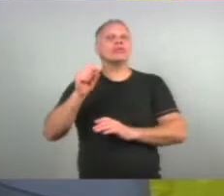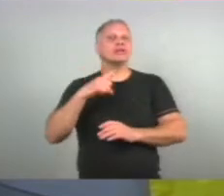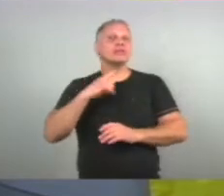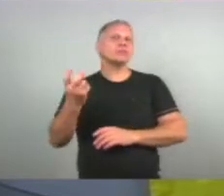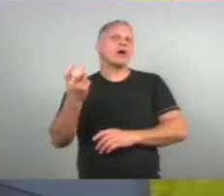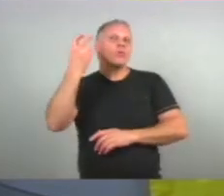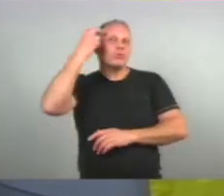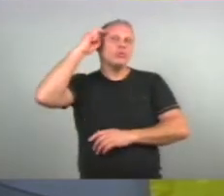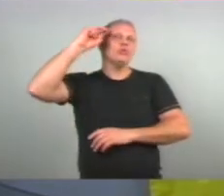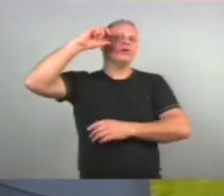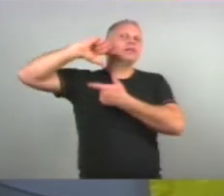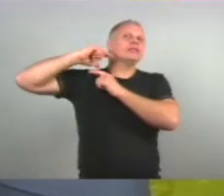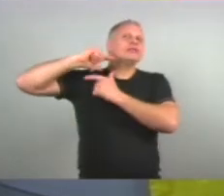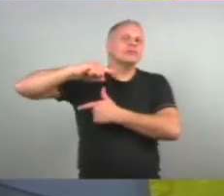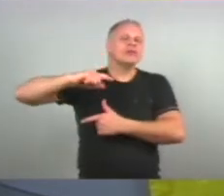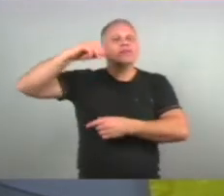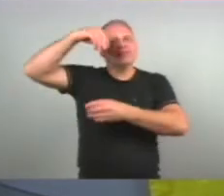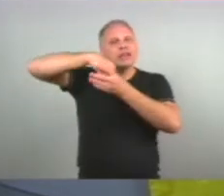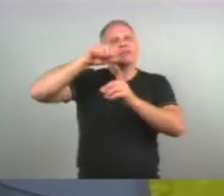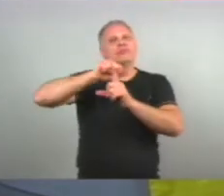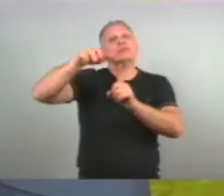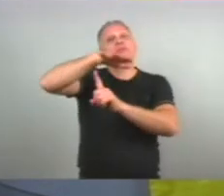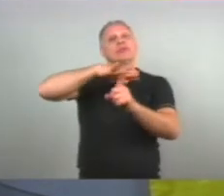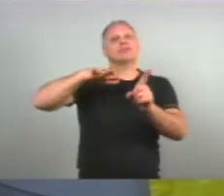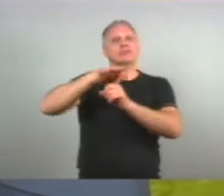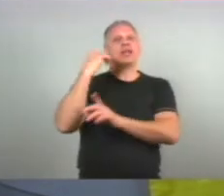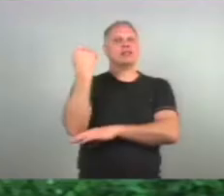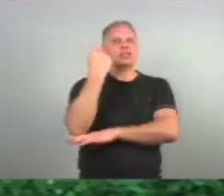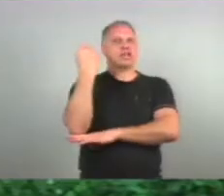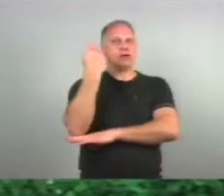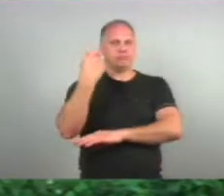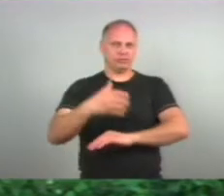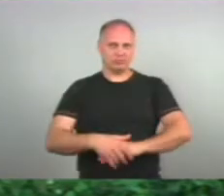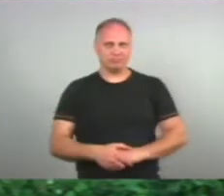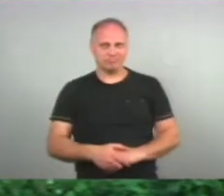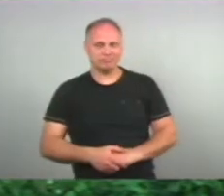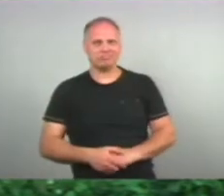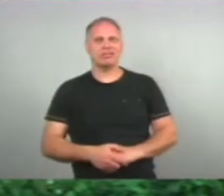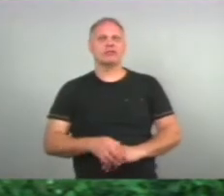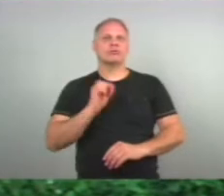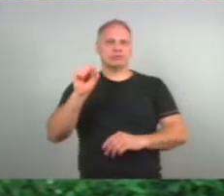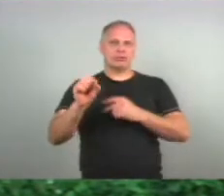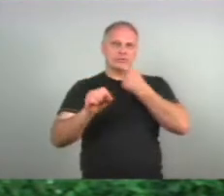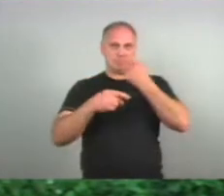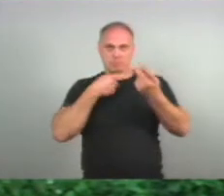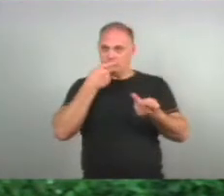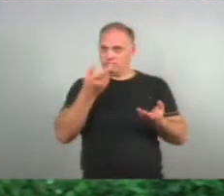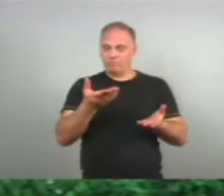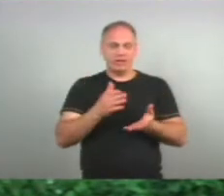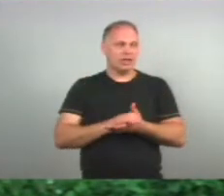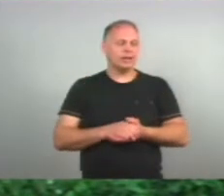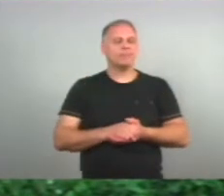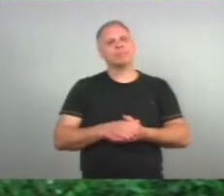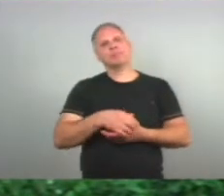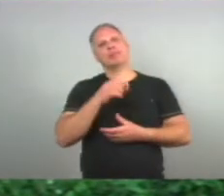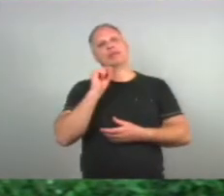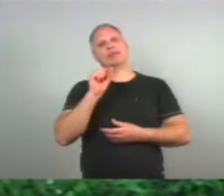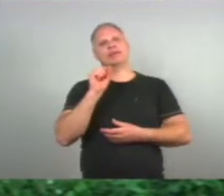sociedade Nesse momento Sim Bom O que eu diria Que